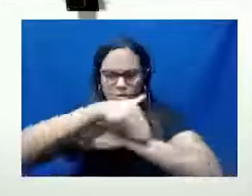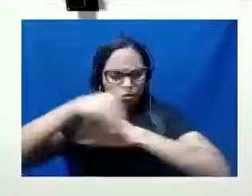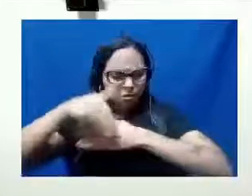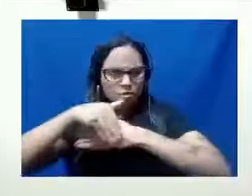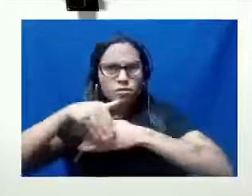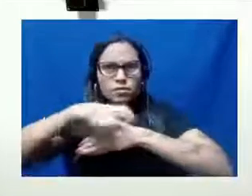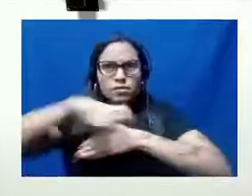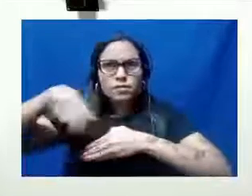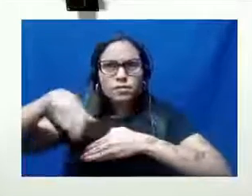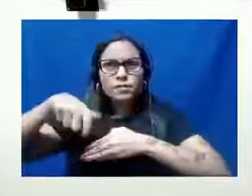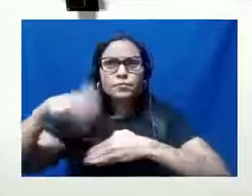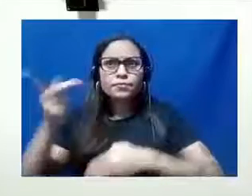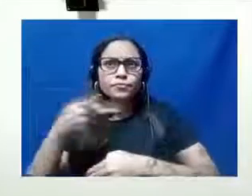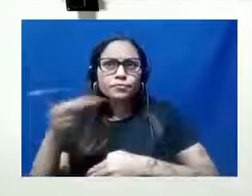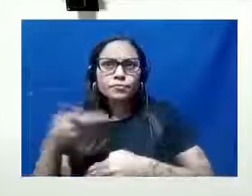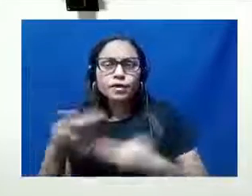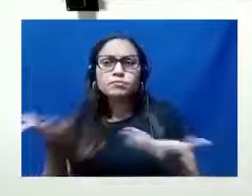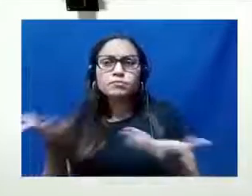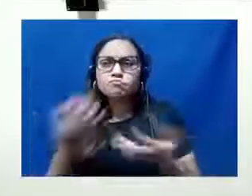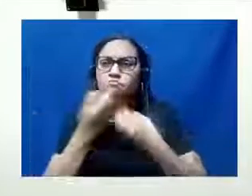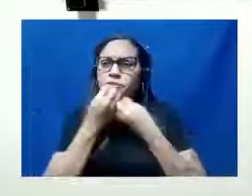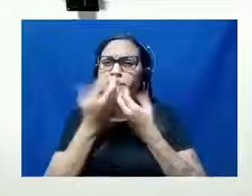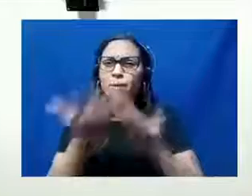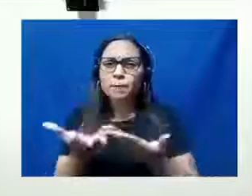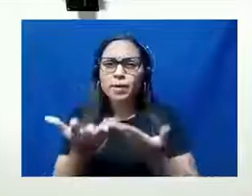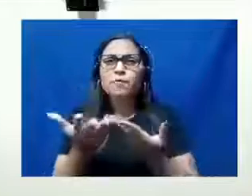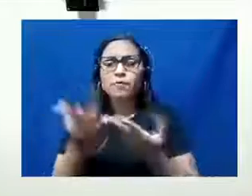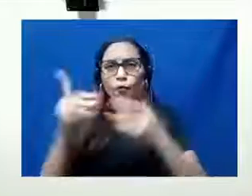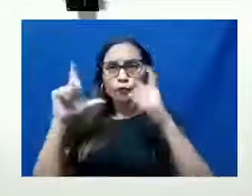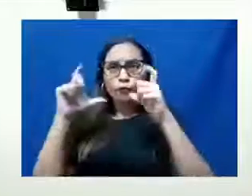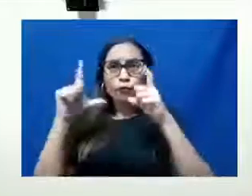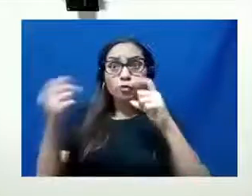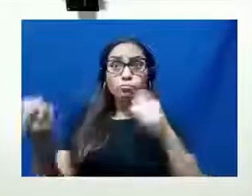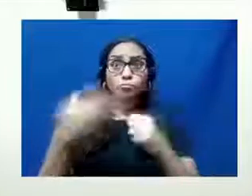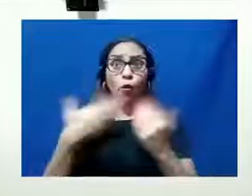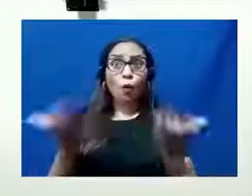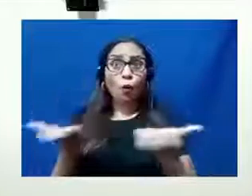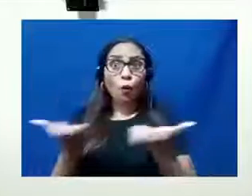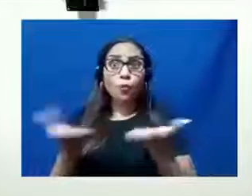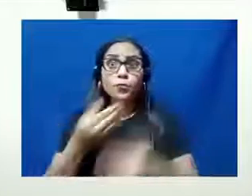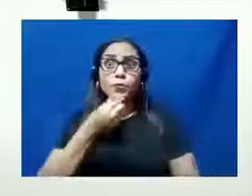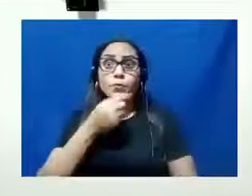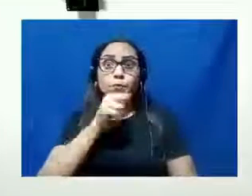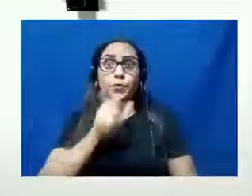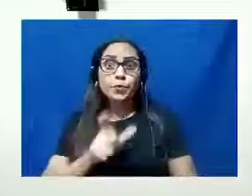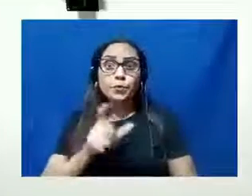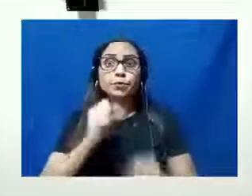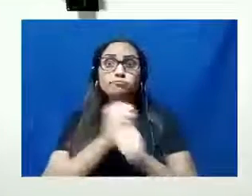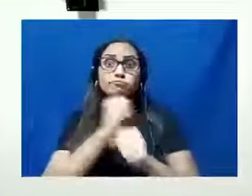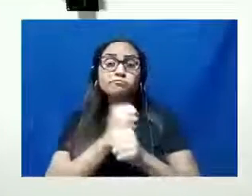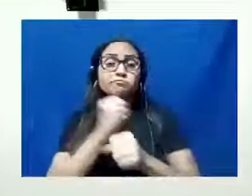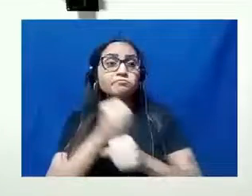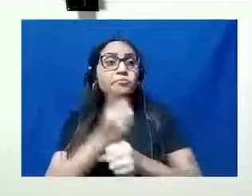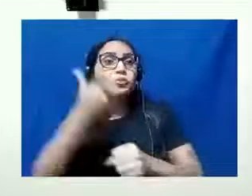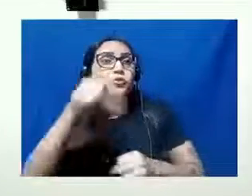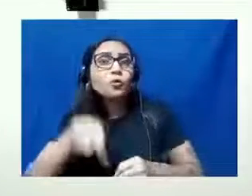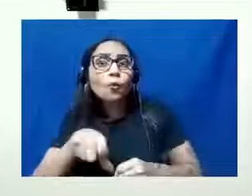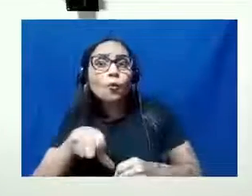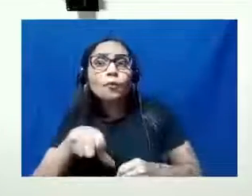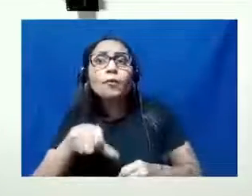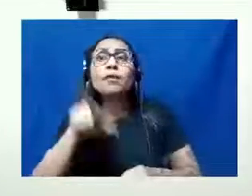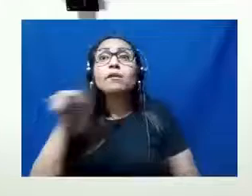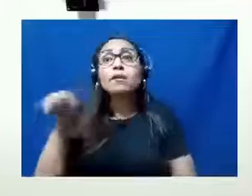Já fica aqui o meu desabafo, recebi essas fotos hoje desse cidadão que teve que fazer a calçada novamente e está lá a